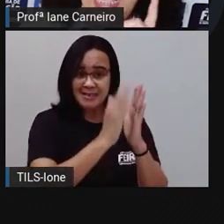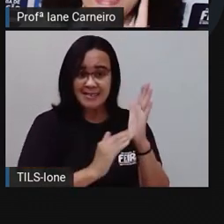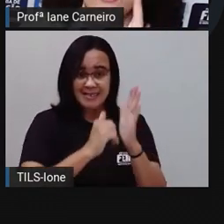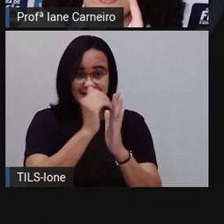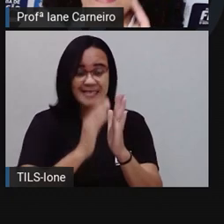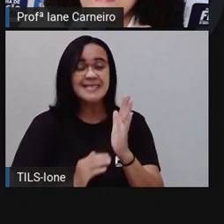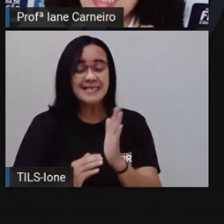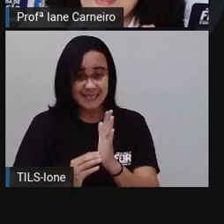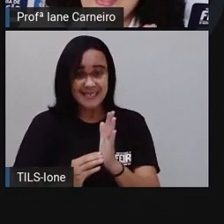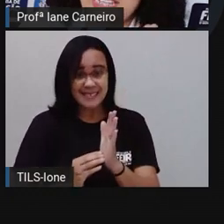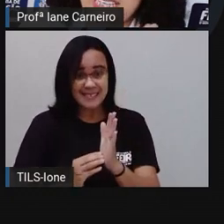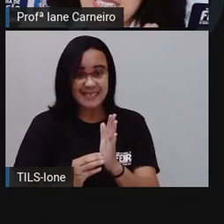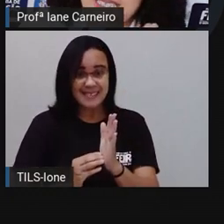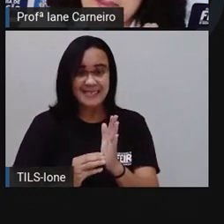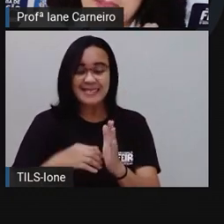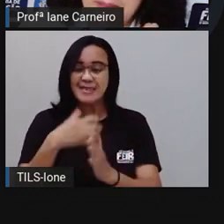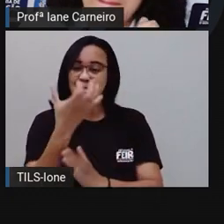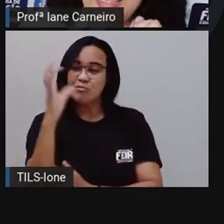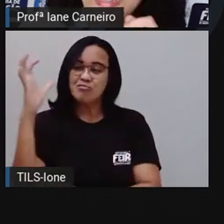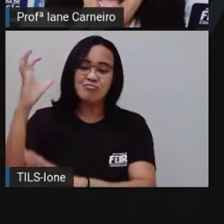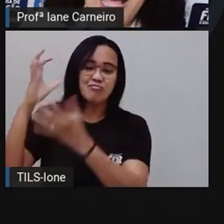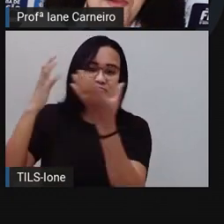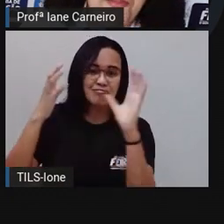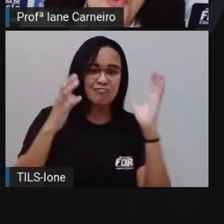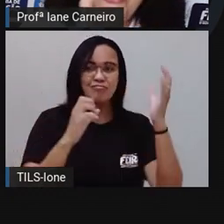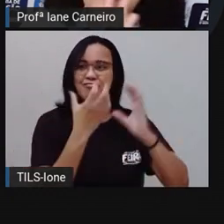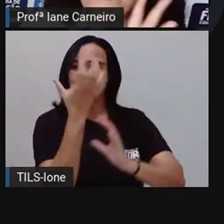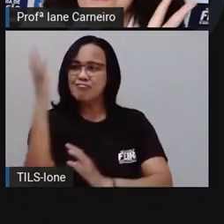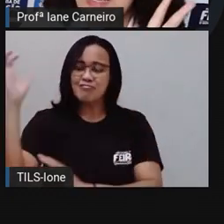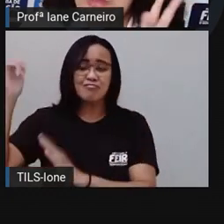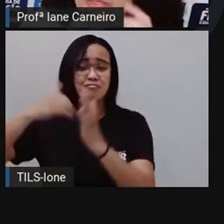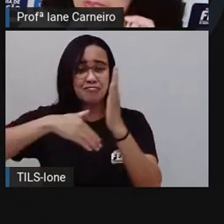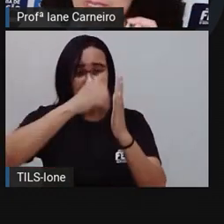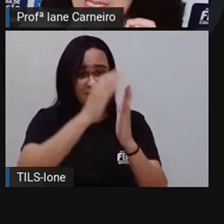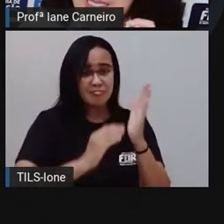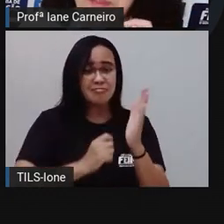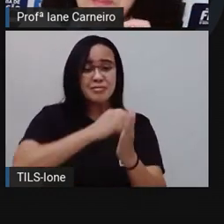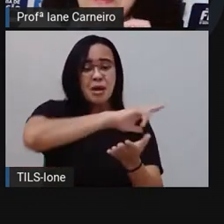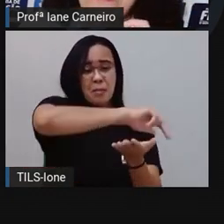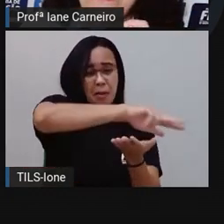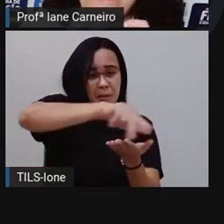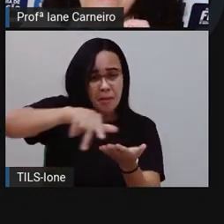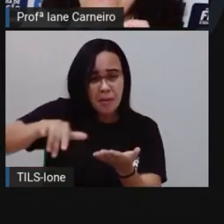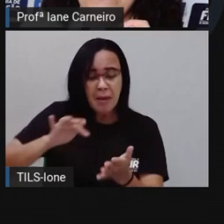Retocando a natureza, pintaram múltiplas flores.